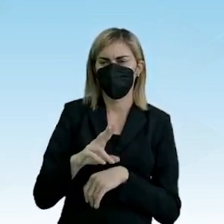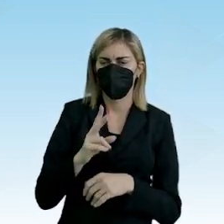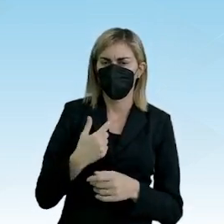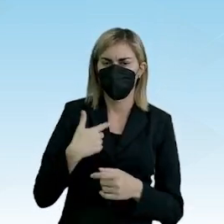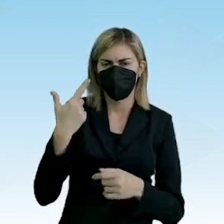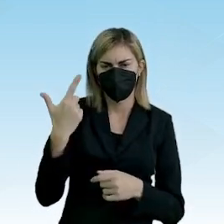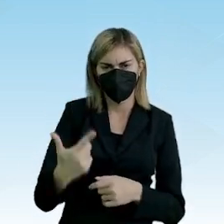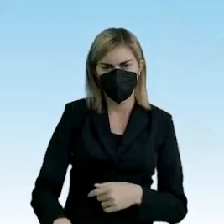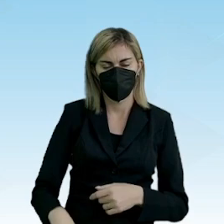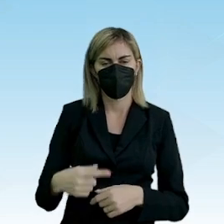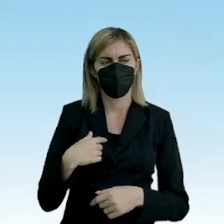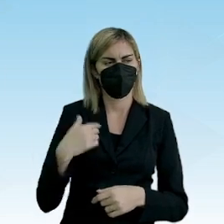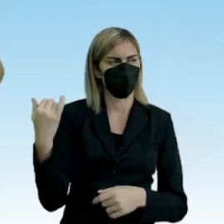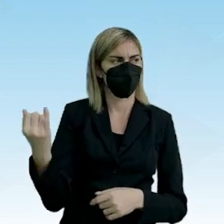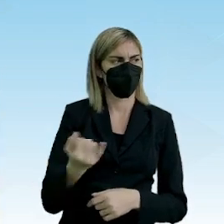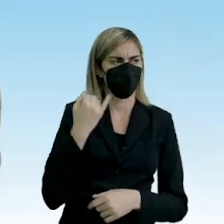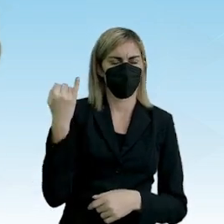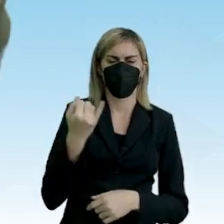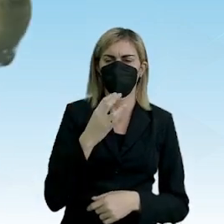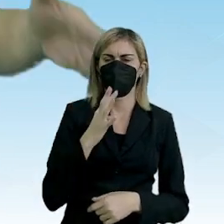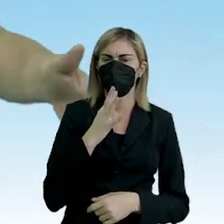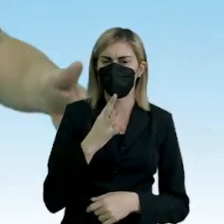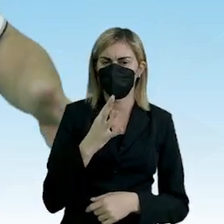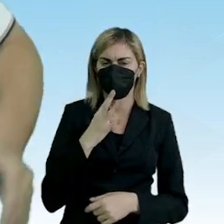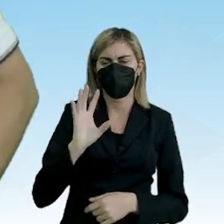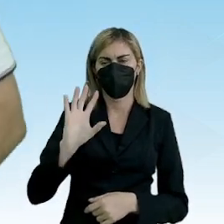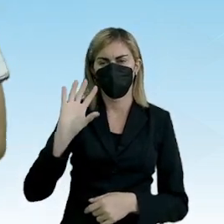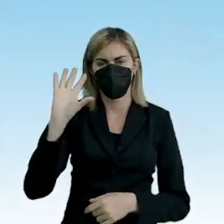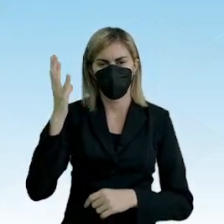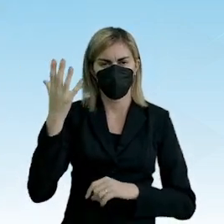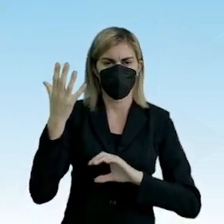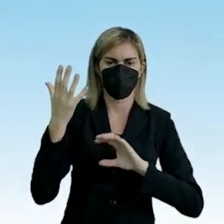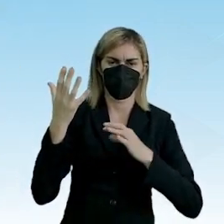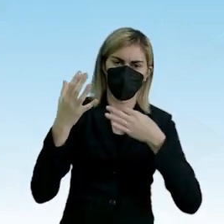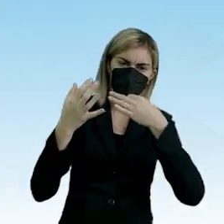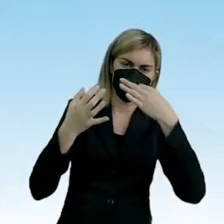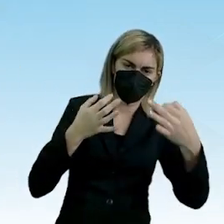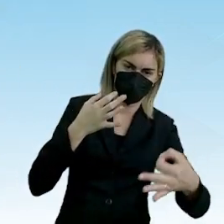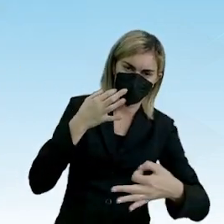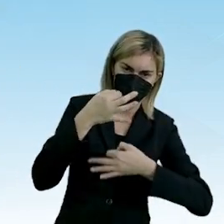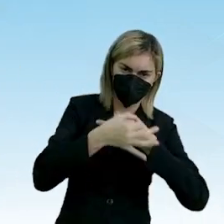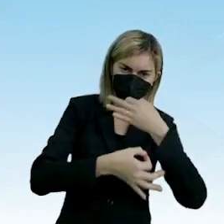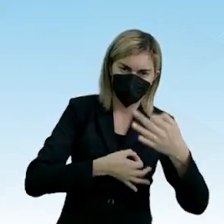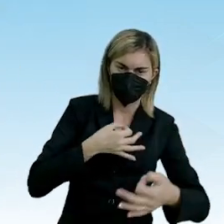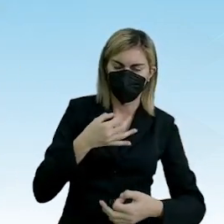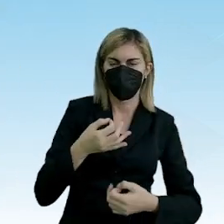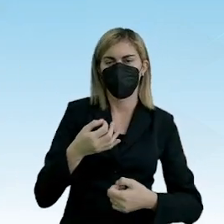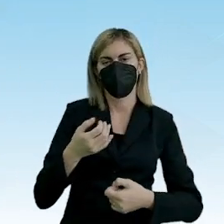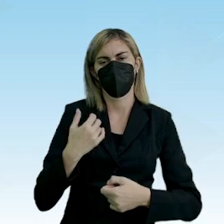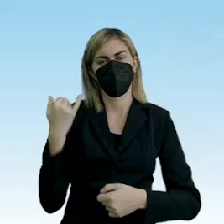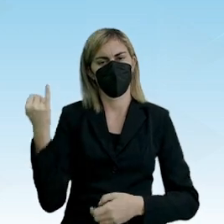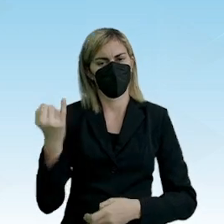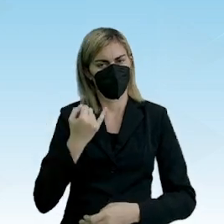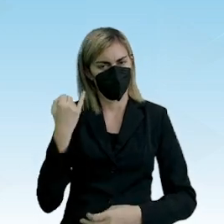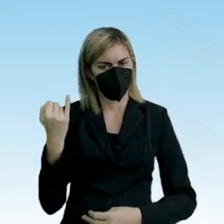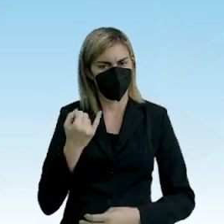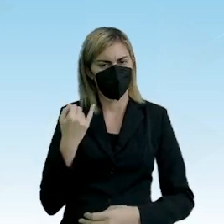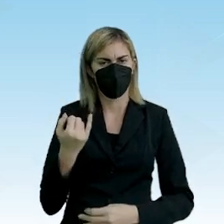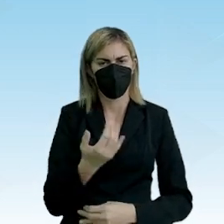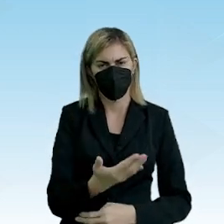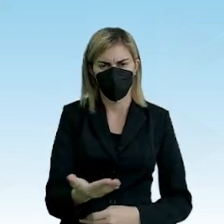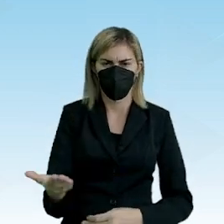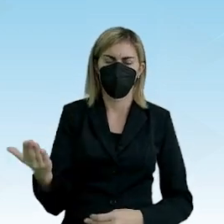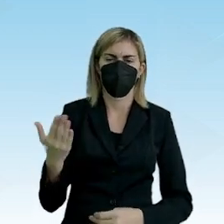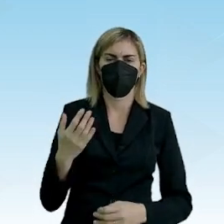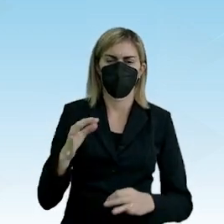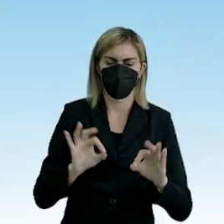mais uma vez, a importância de conhecer o fato e conhecer a opinião, certo? Importantíssimo para que